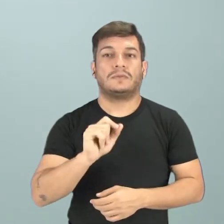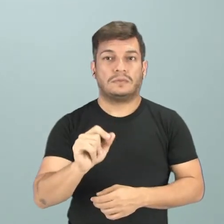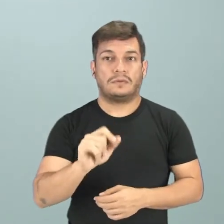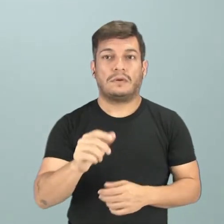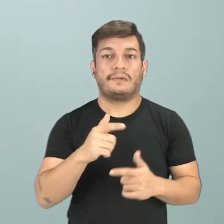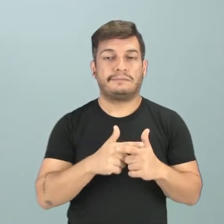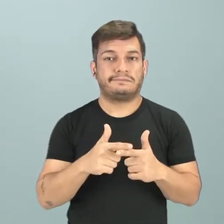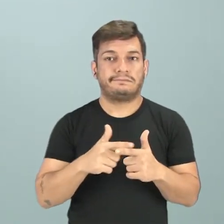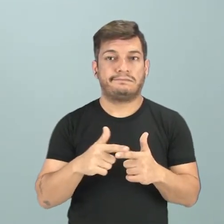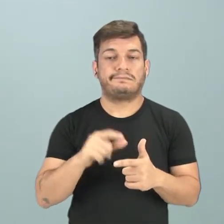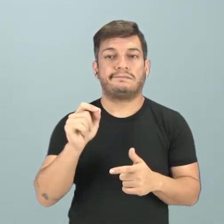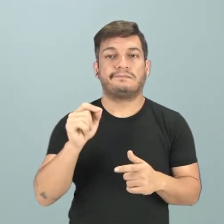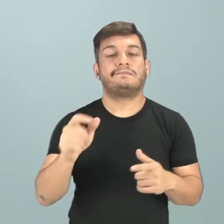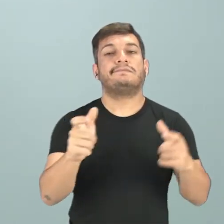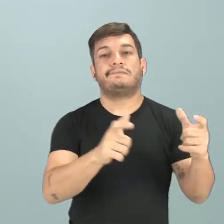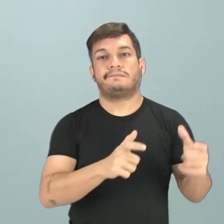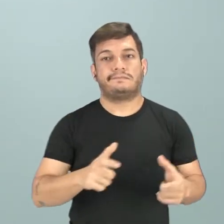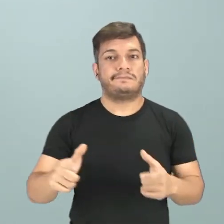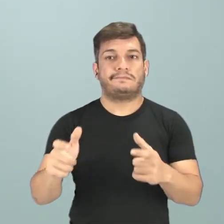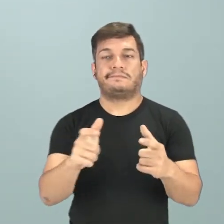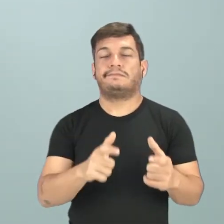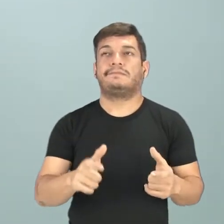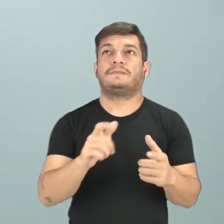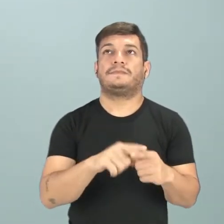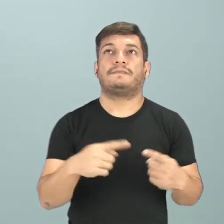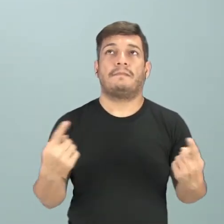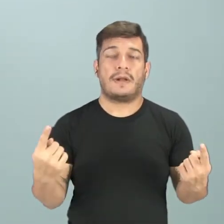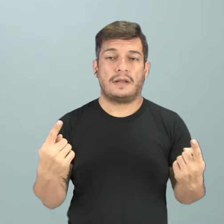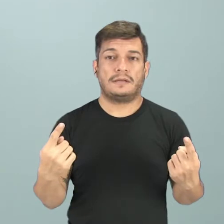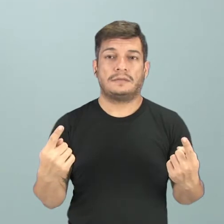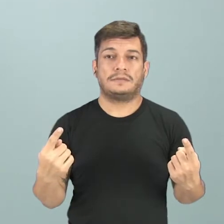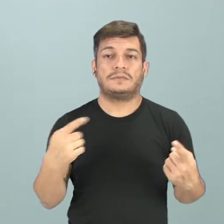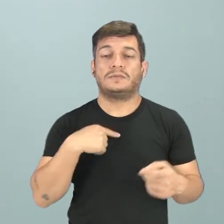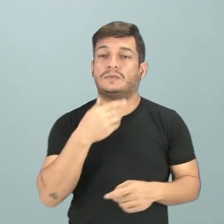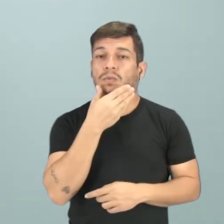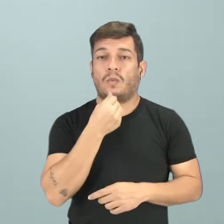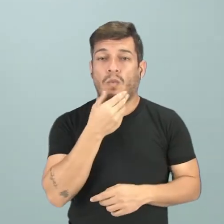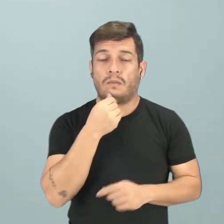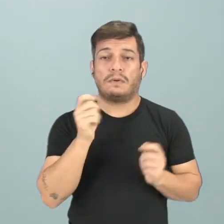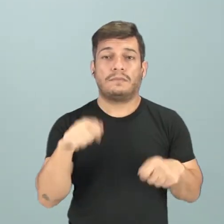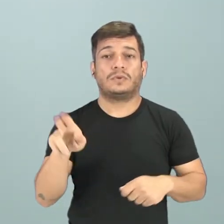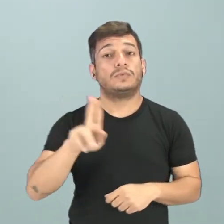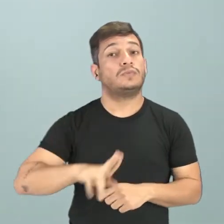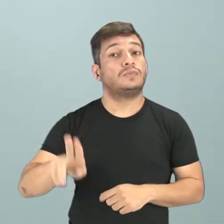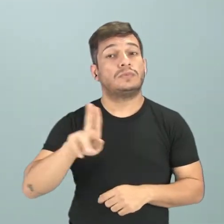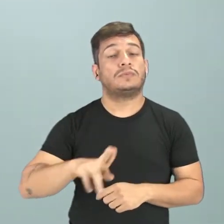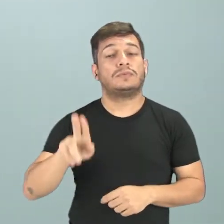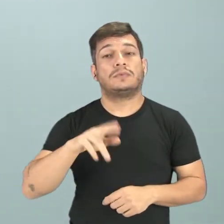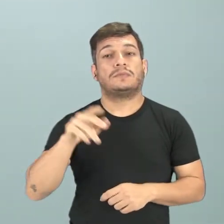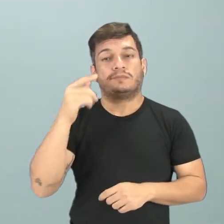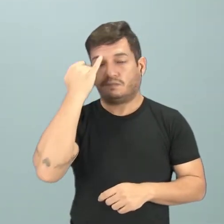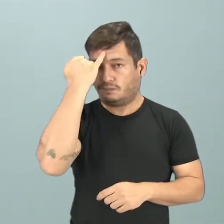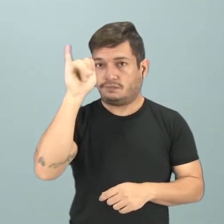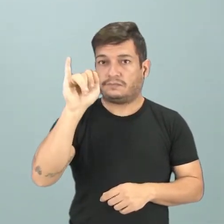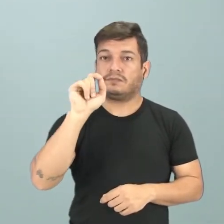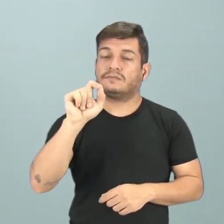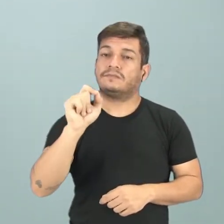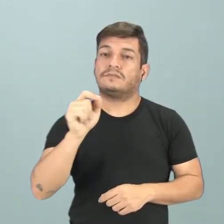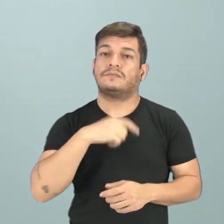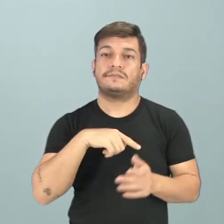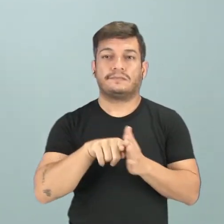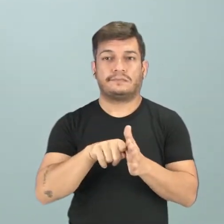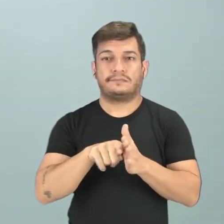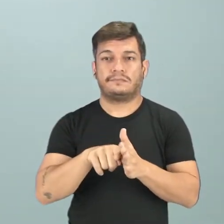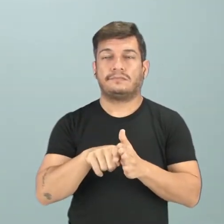impacto no meio ambiente. Só que o homem, ele pode utilizar a sua inteligência, as